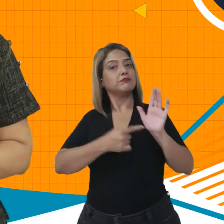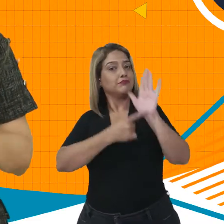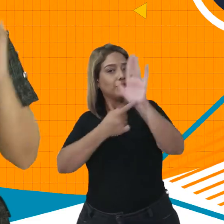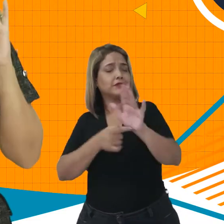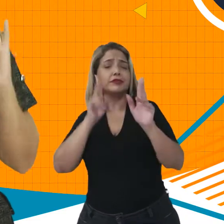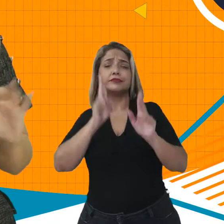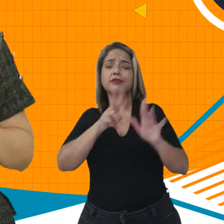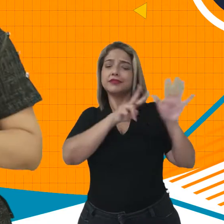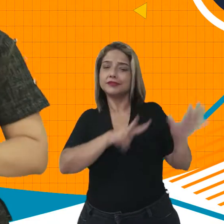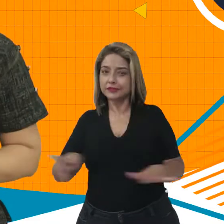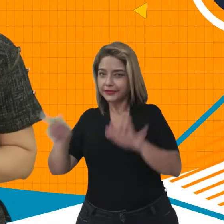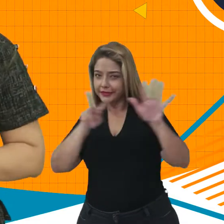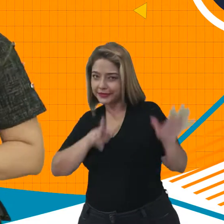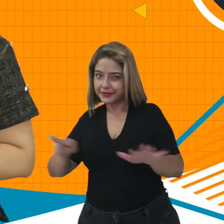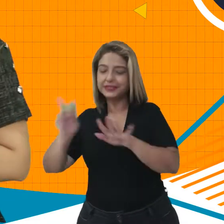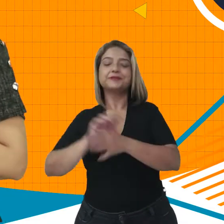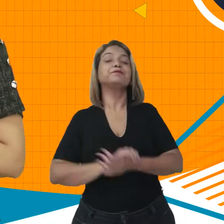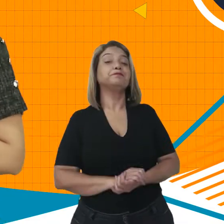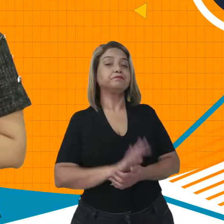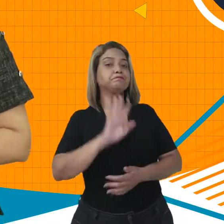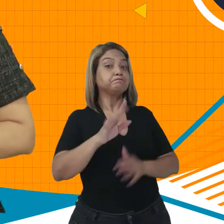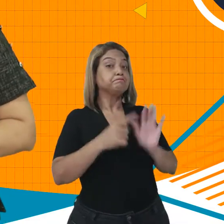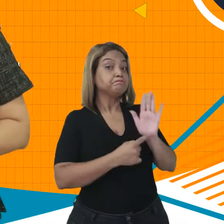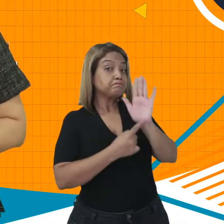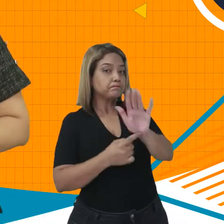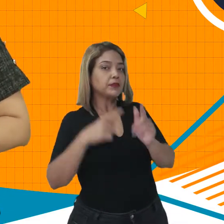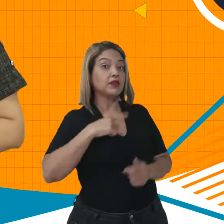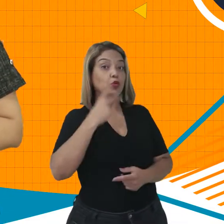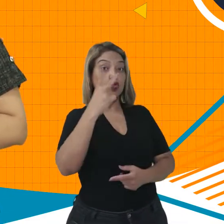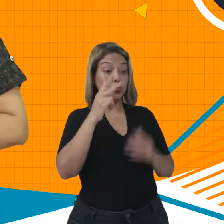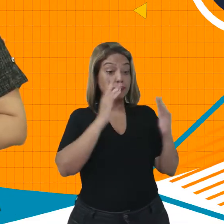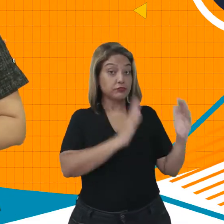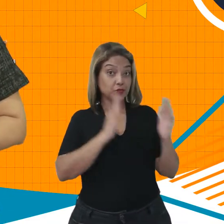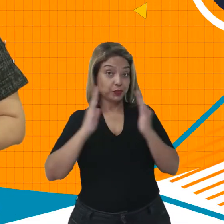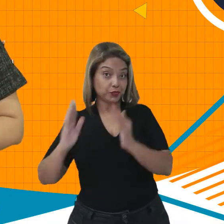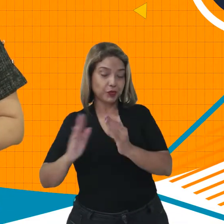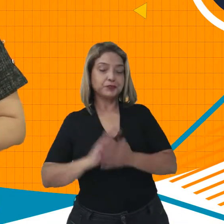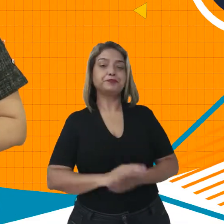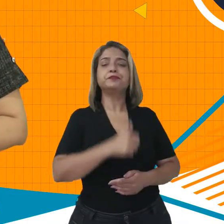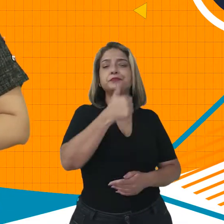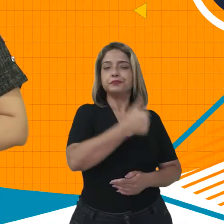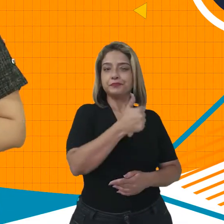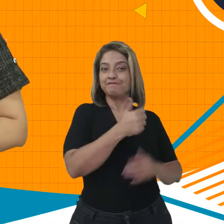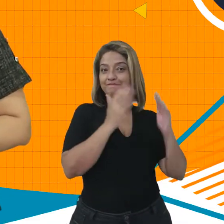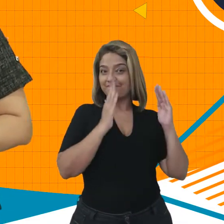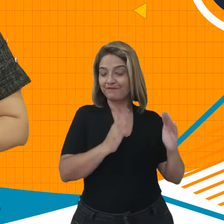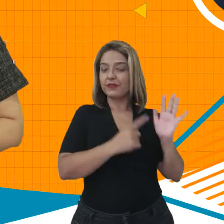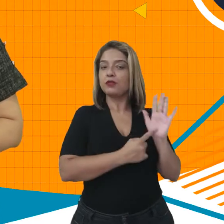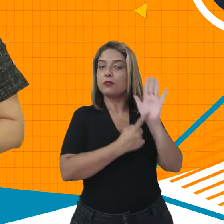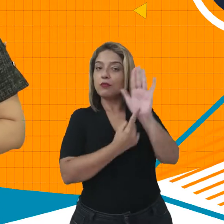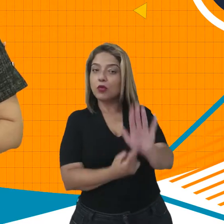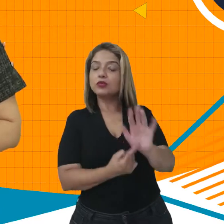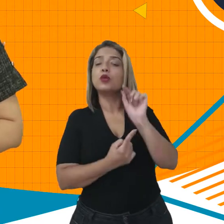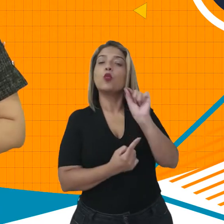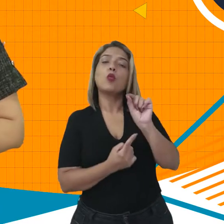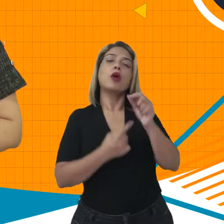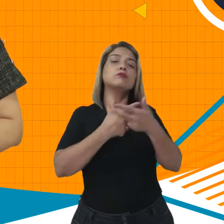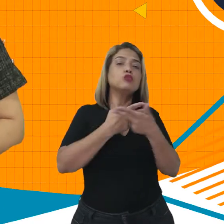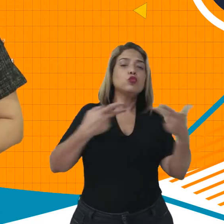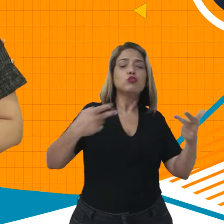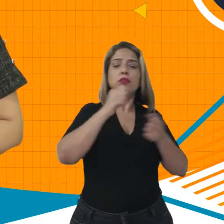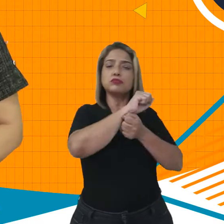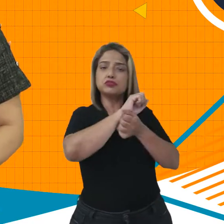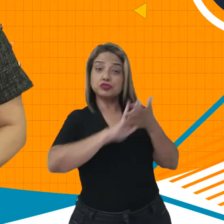postadas semanalmente. E o programa é dividido em dois blocos. No primeiro bloco apresentaremos